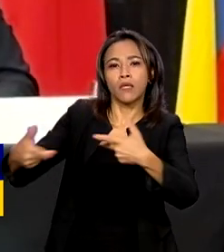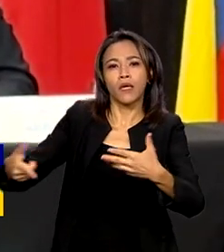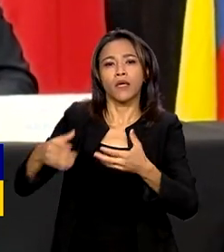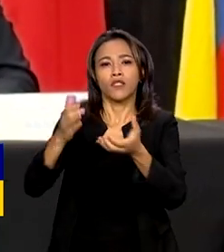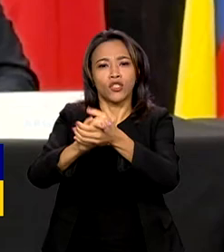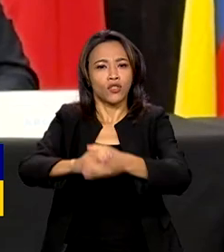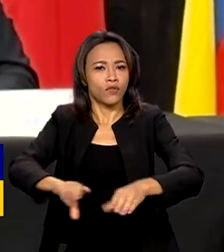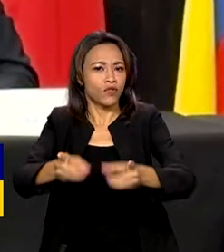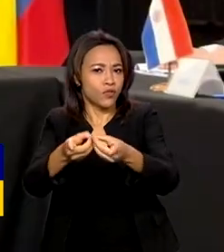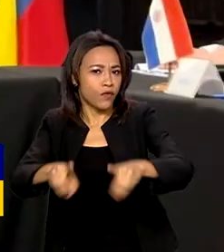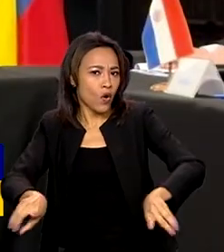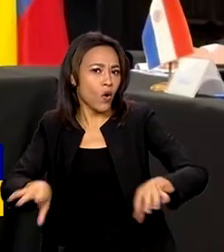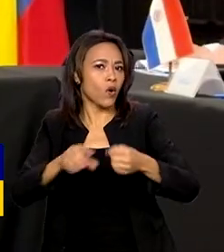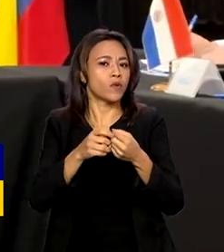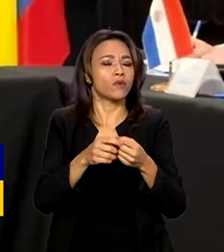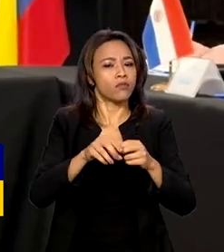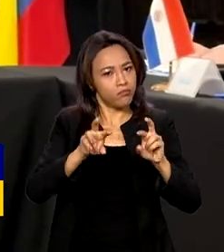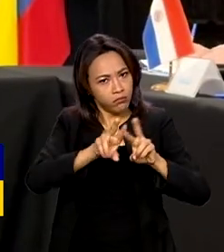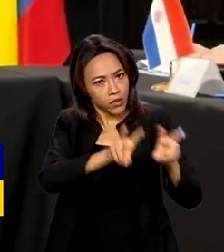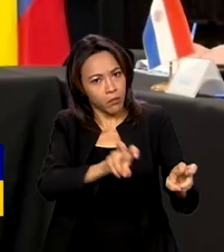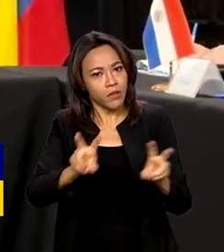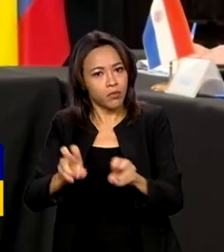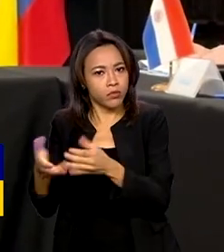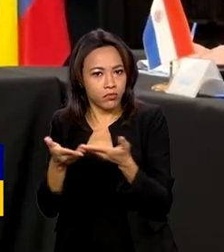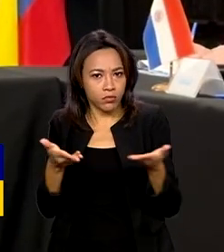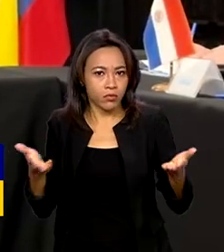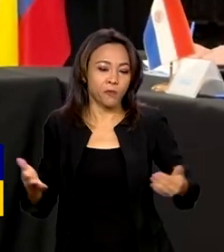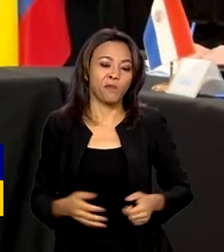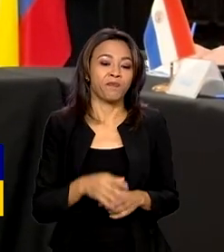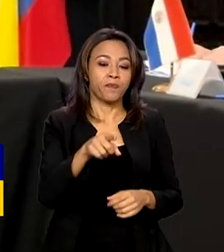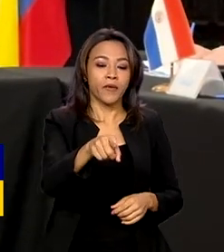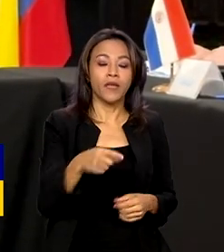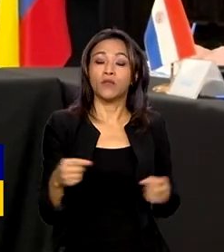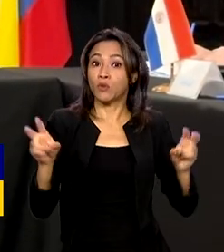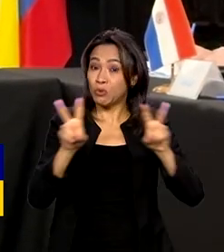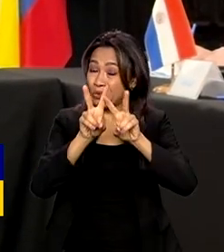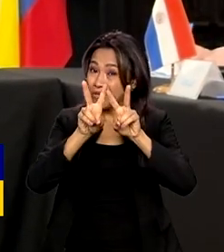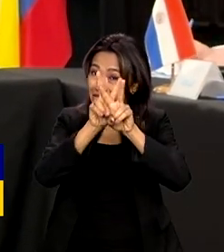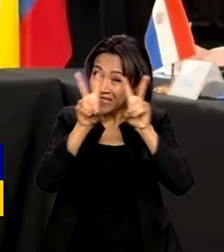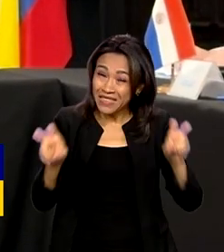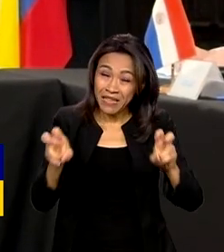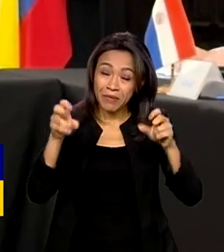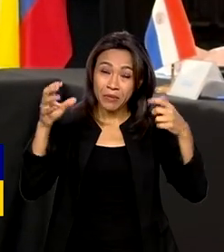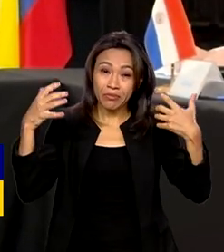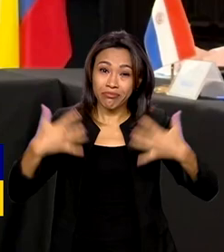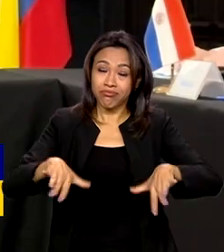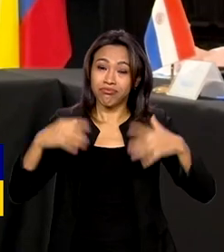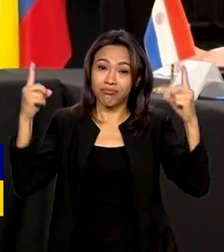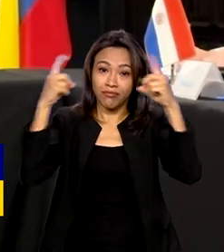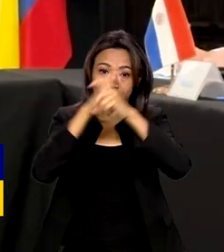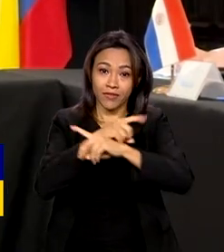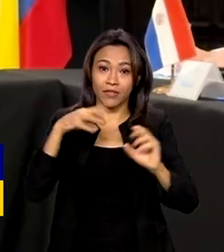separação conjugal. As grandes questões da humanidade só podem ser resolvidas mediante cooperação,